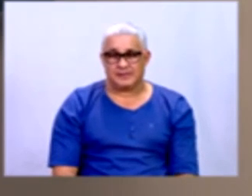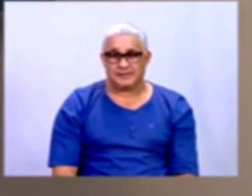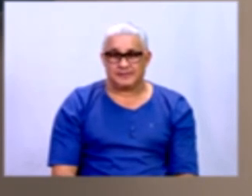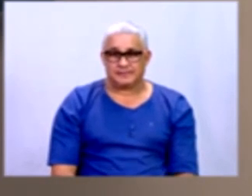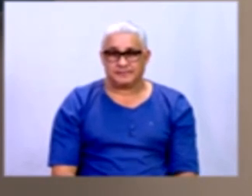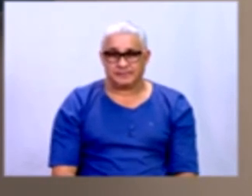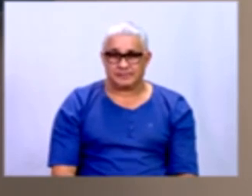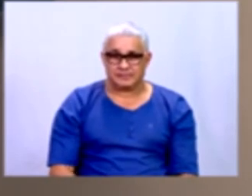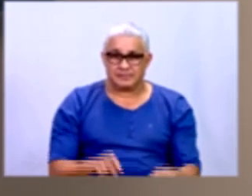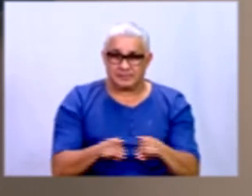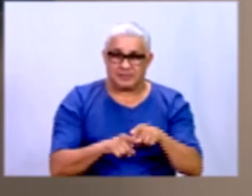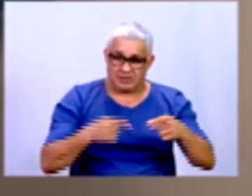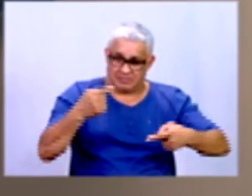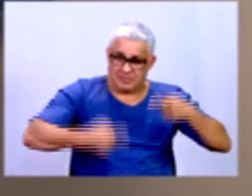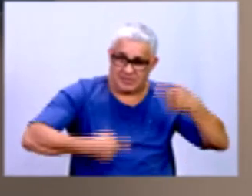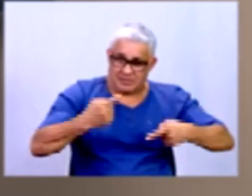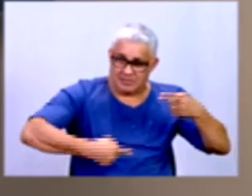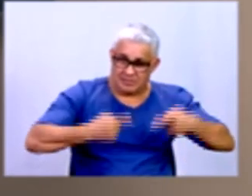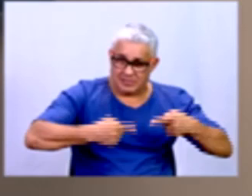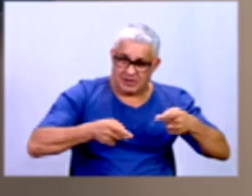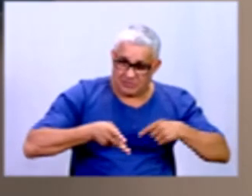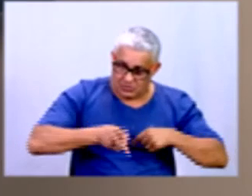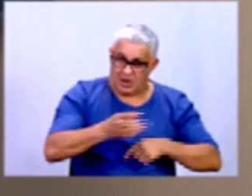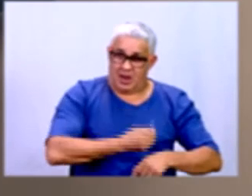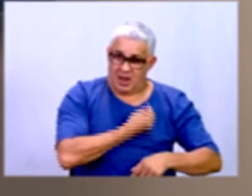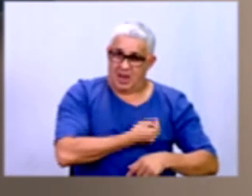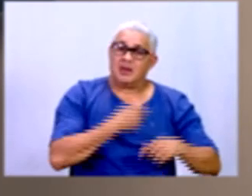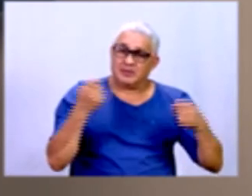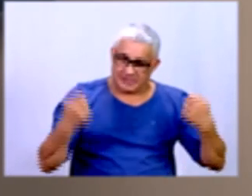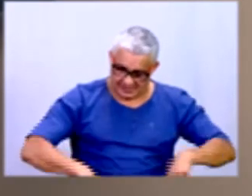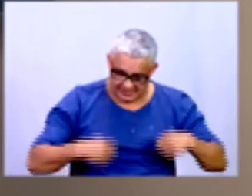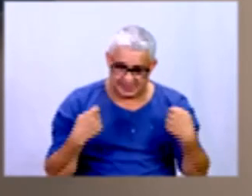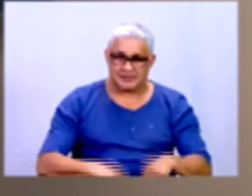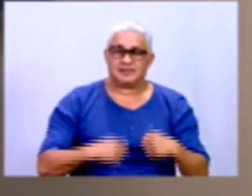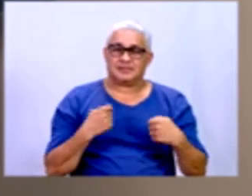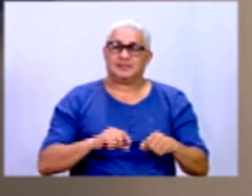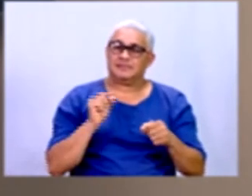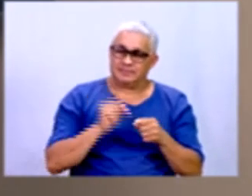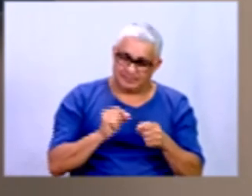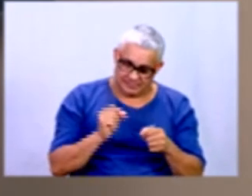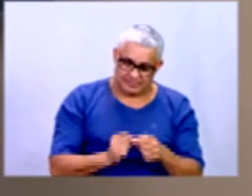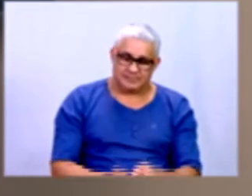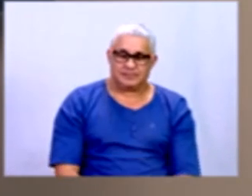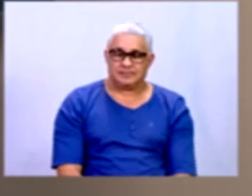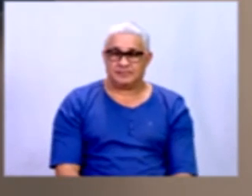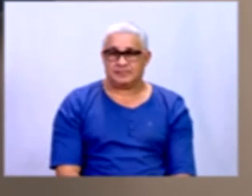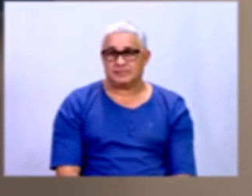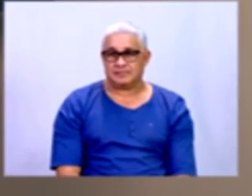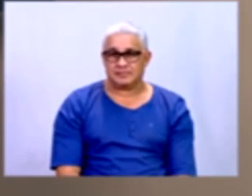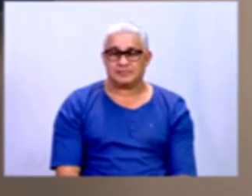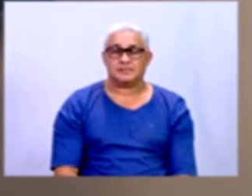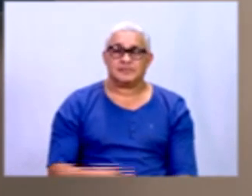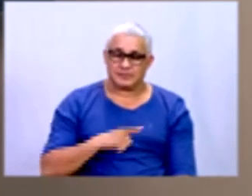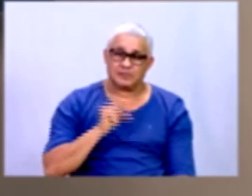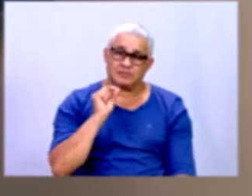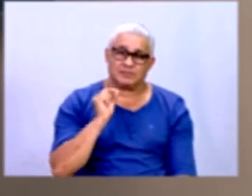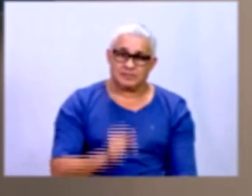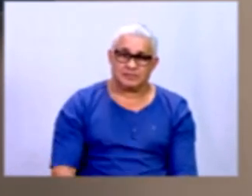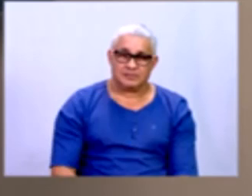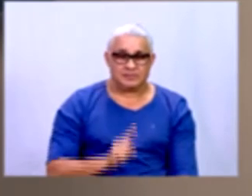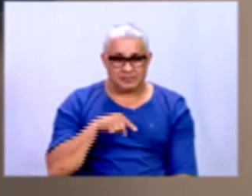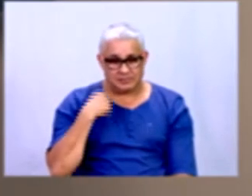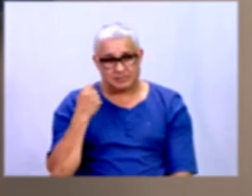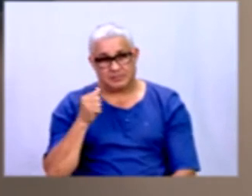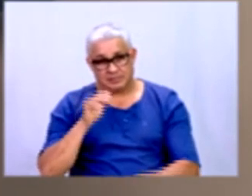a competitividade, para a gente continuar vivo, a gente tem que fazer isso. Então, isso já se torna o quê? A nossa